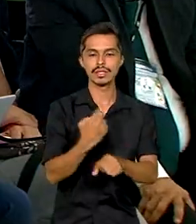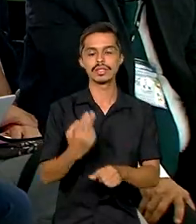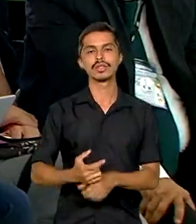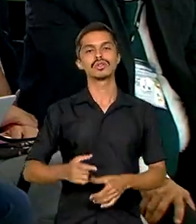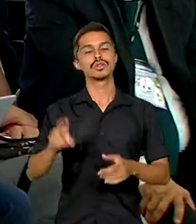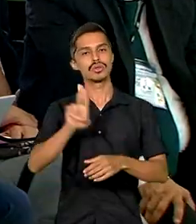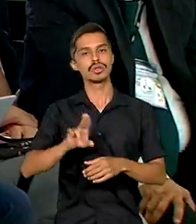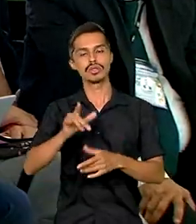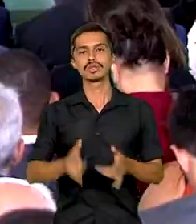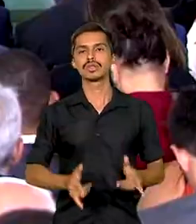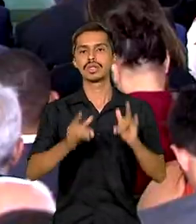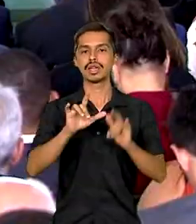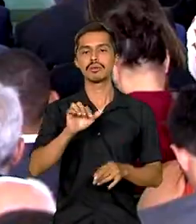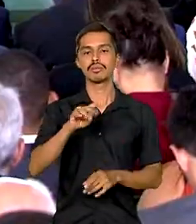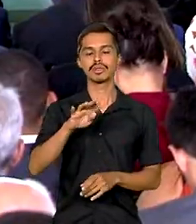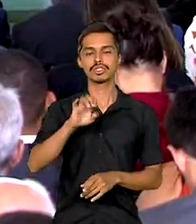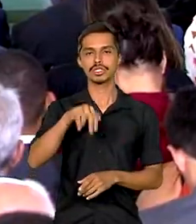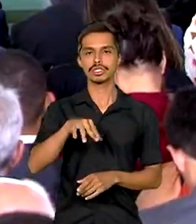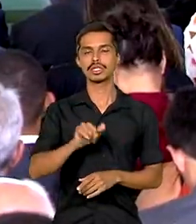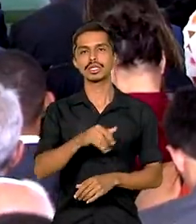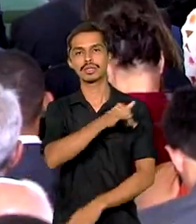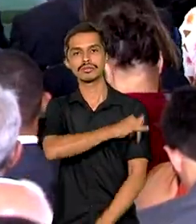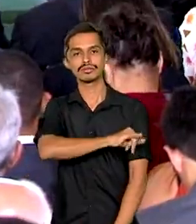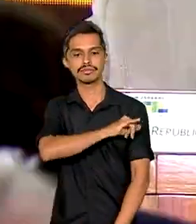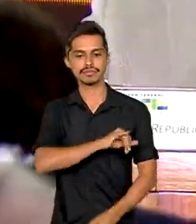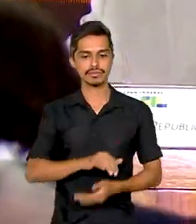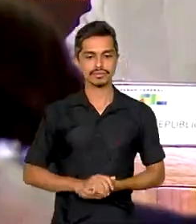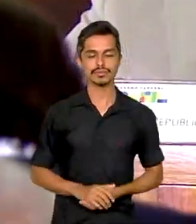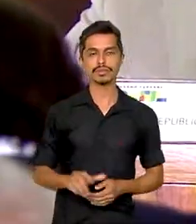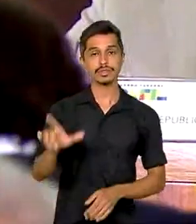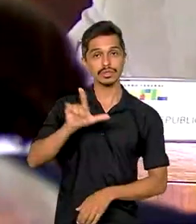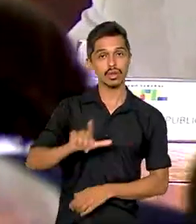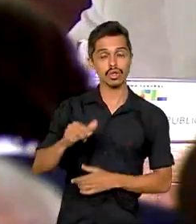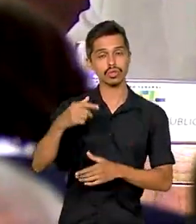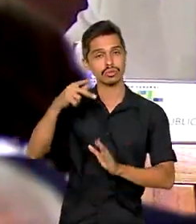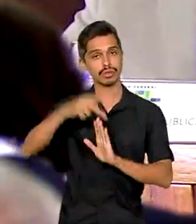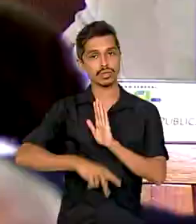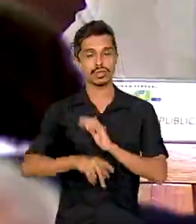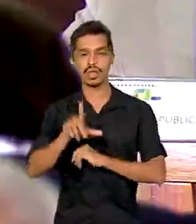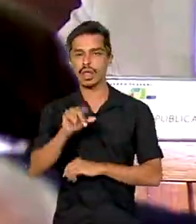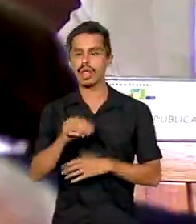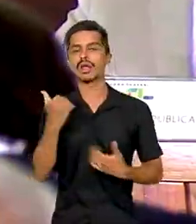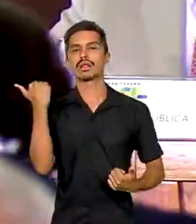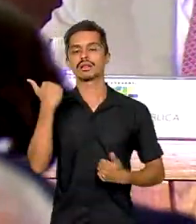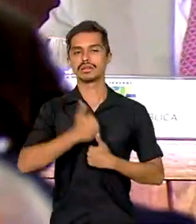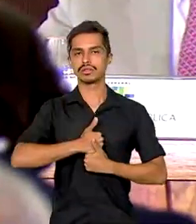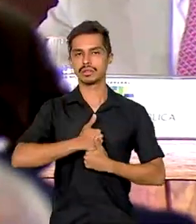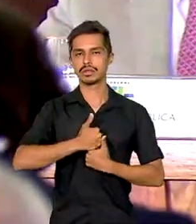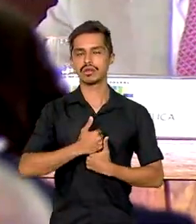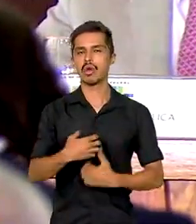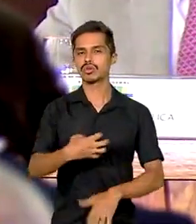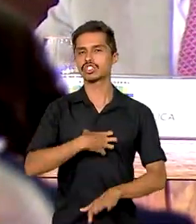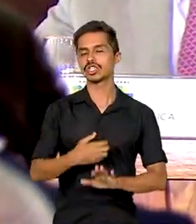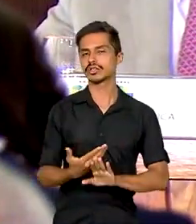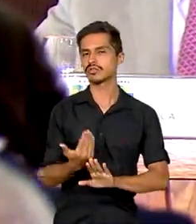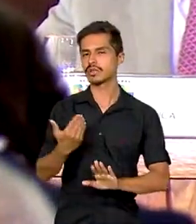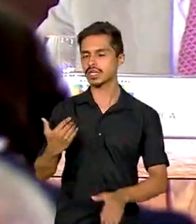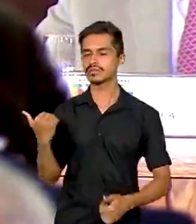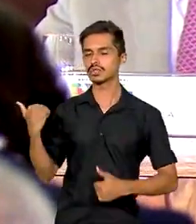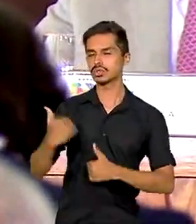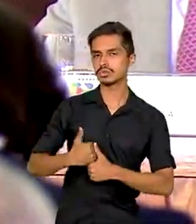da Estação Leopoldina, no Rio de Janeiro. A lógica do programa é substituir aquele modelo antigo